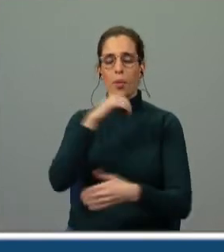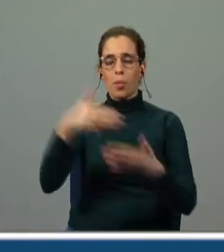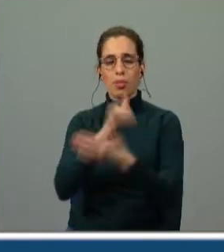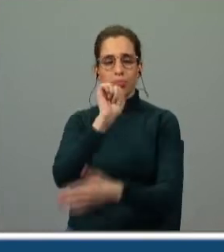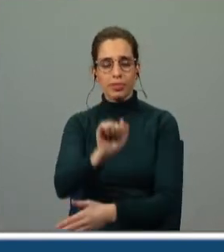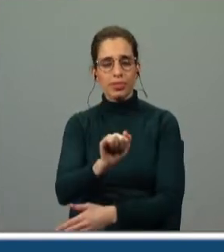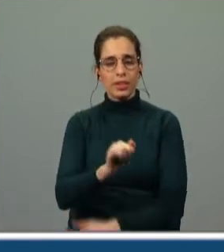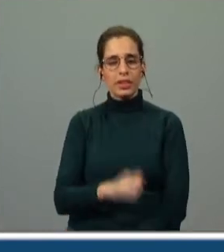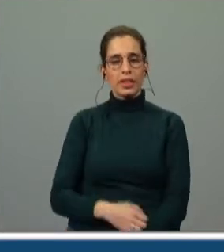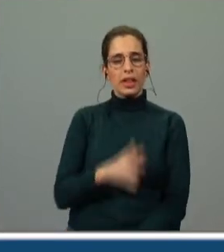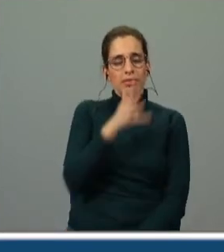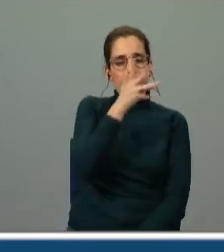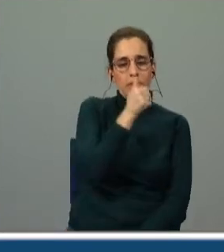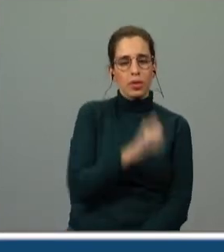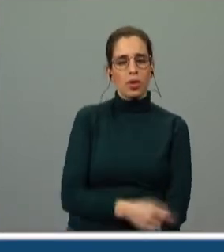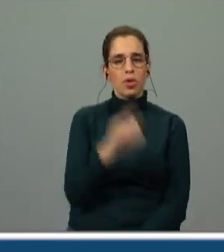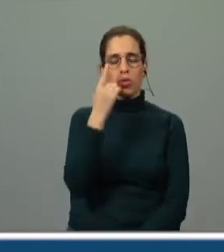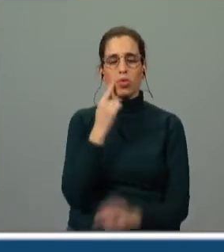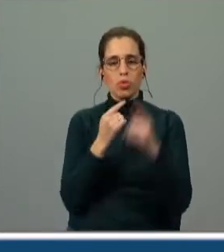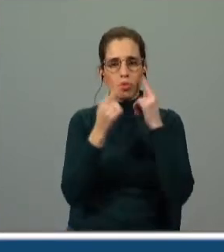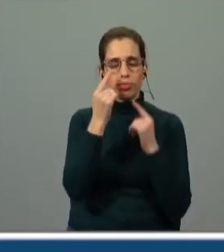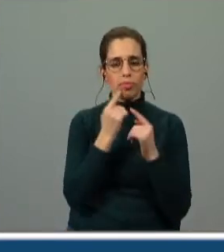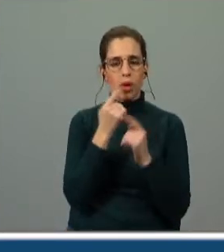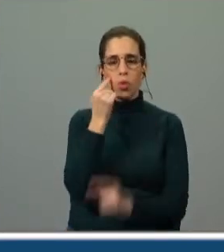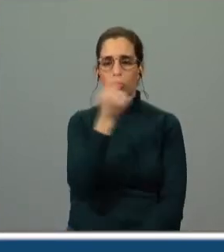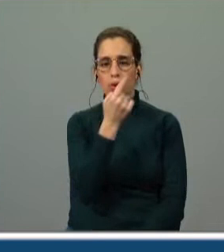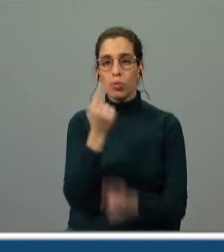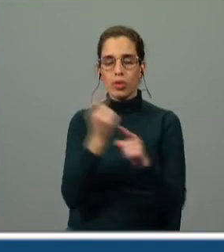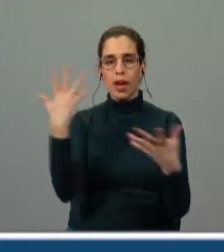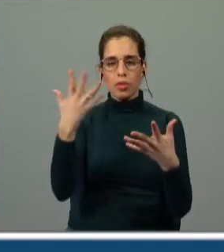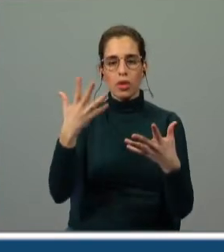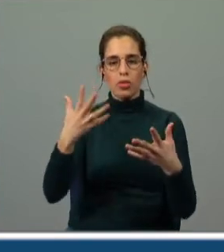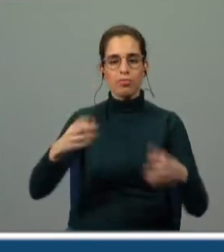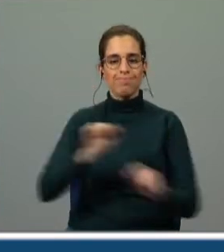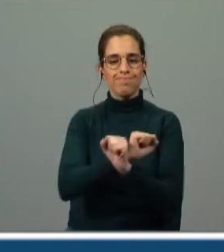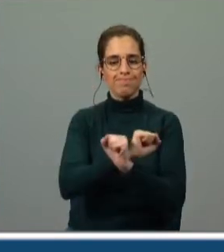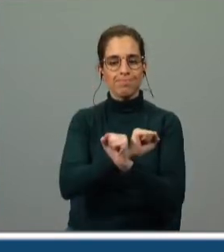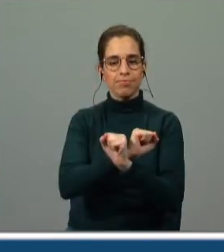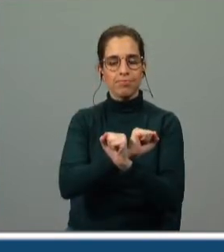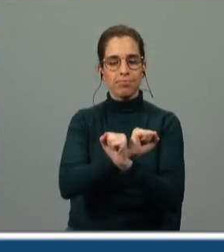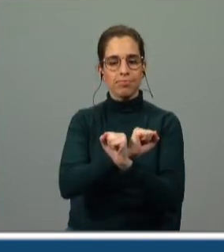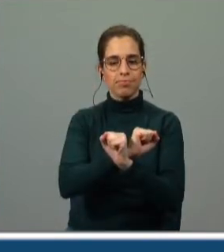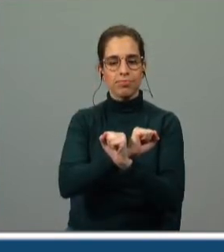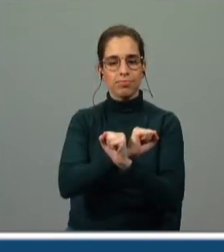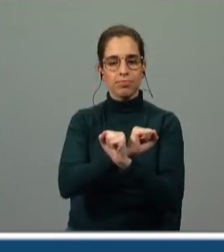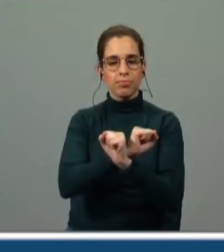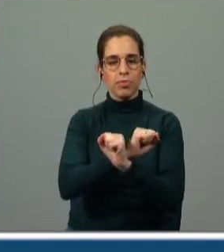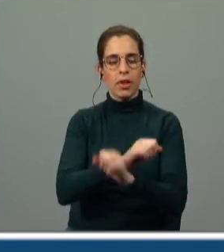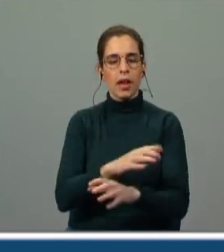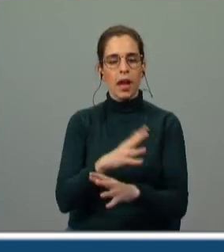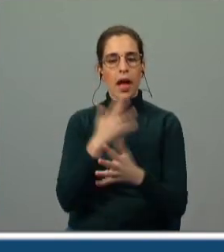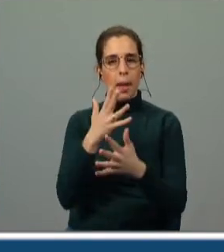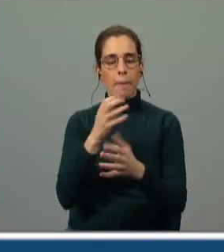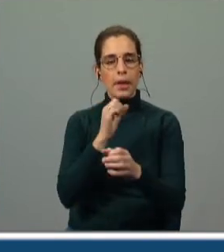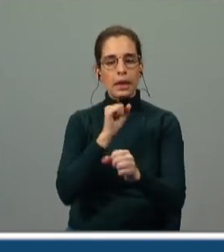levantando com lágrimas, os olhos piadosos. Os olhos, porque as mãos lhe